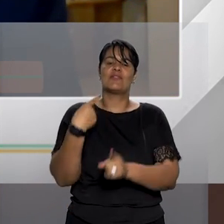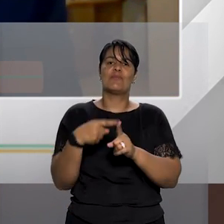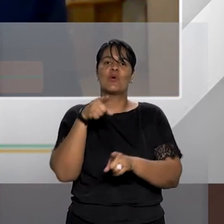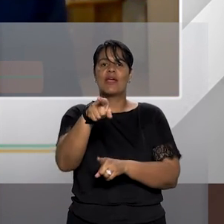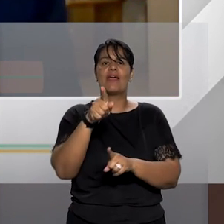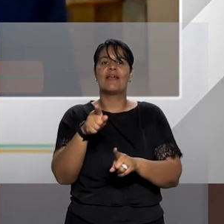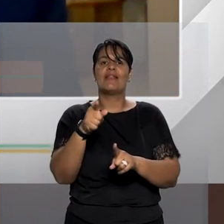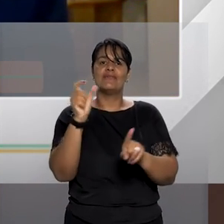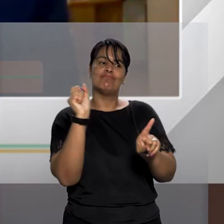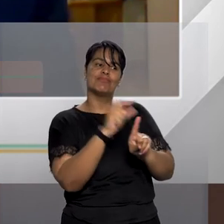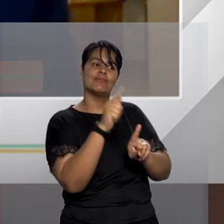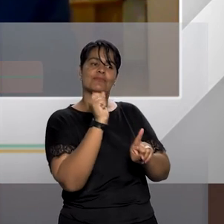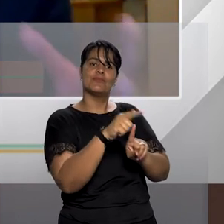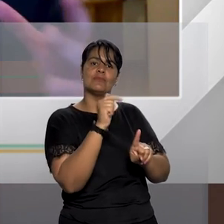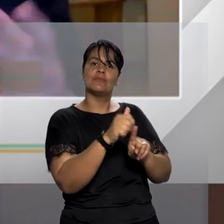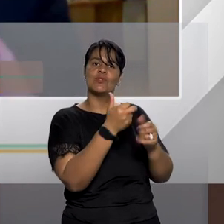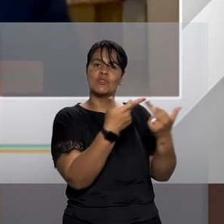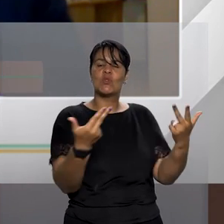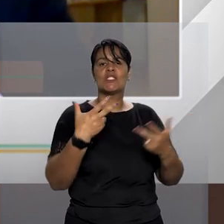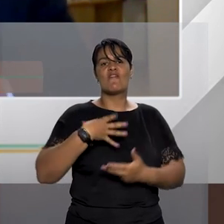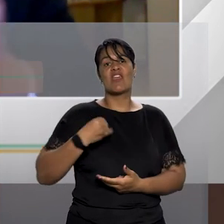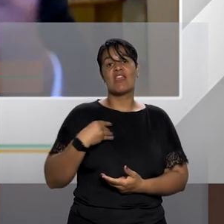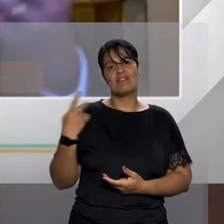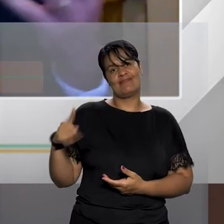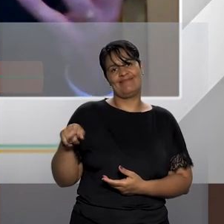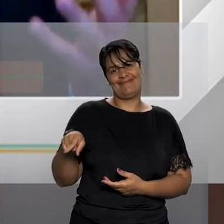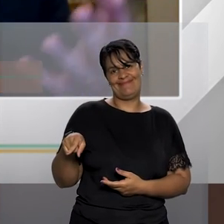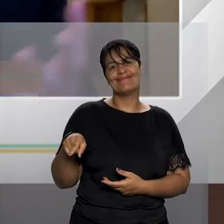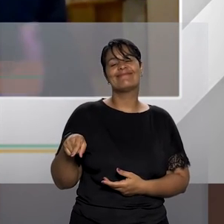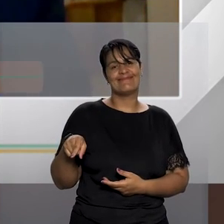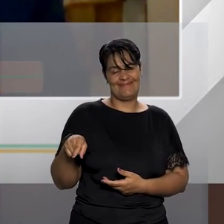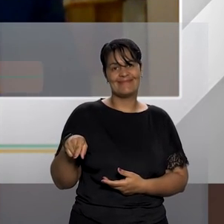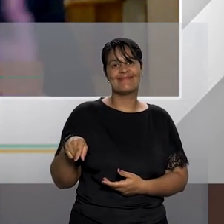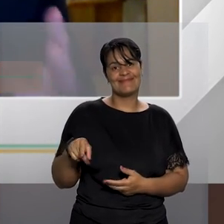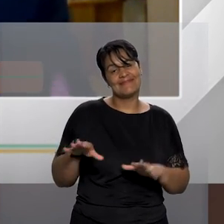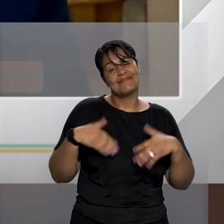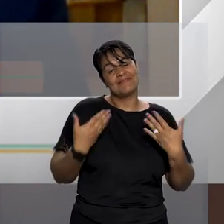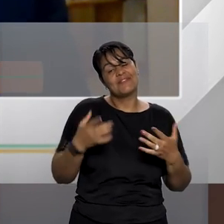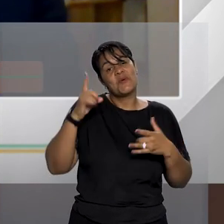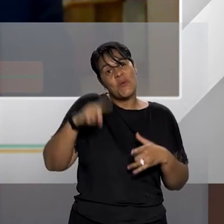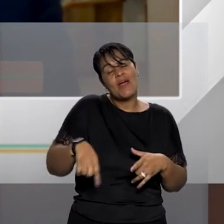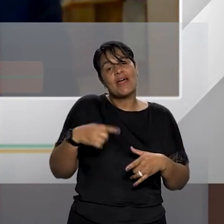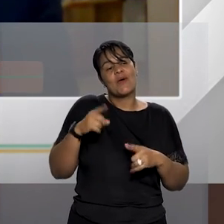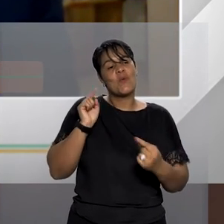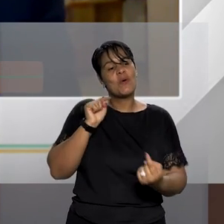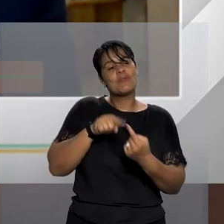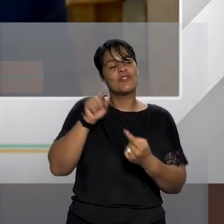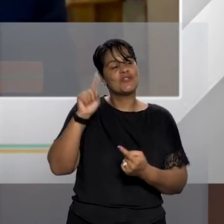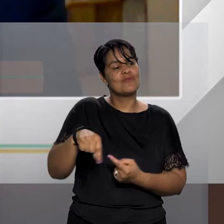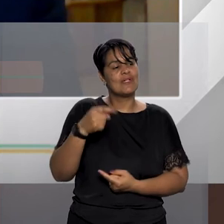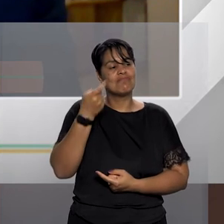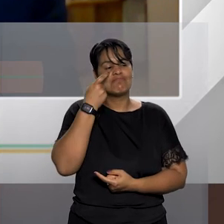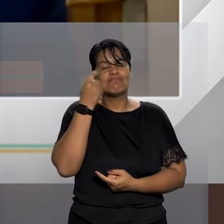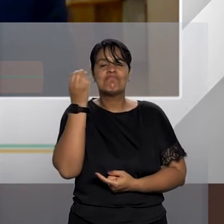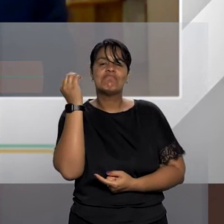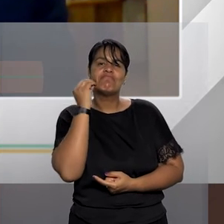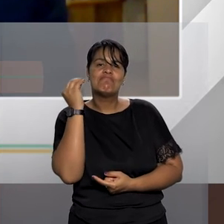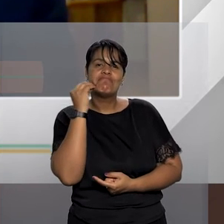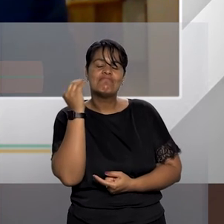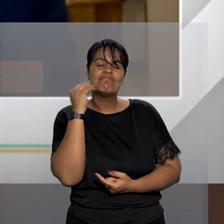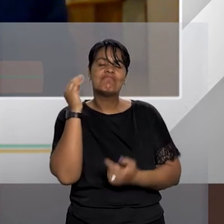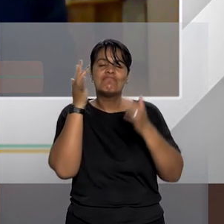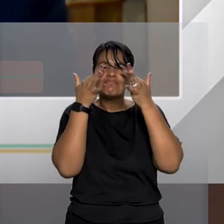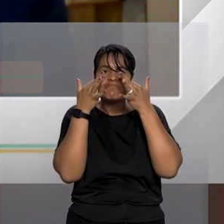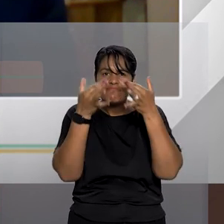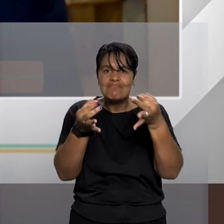pensionamento desses filhos estar dentro desse pacote de medidas para também tentar dar uma atenção especial aos familiares da